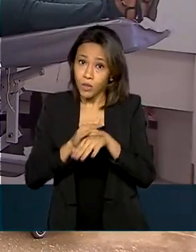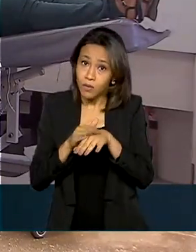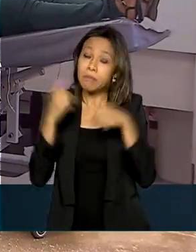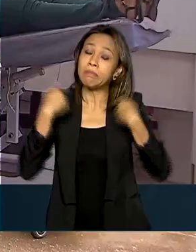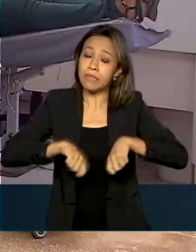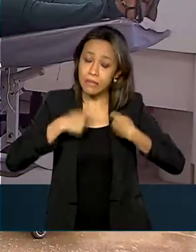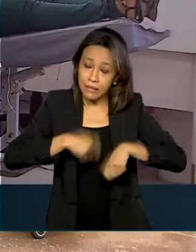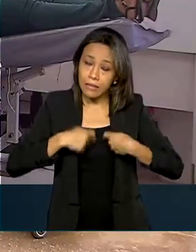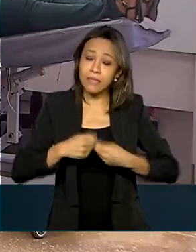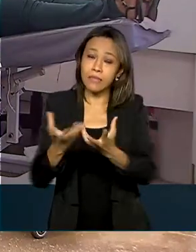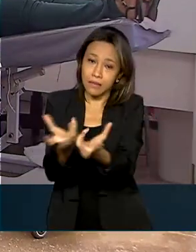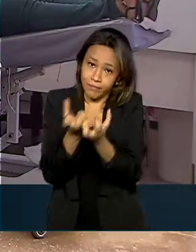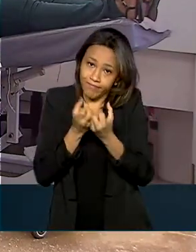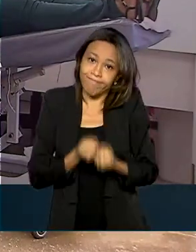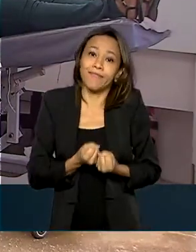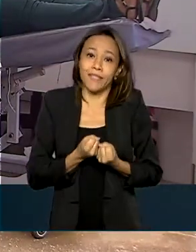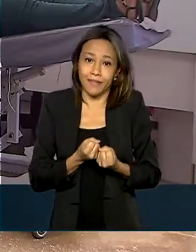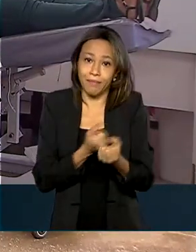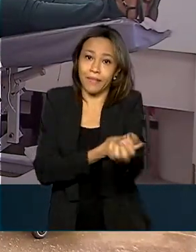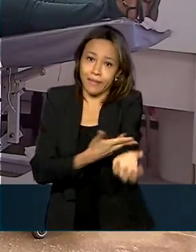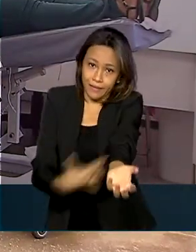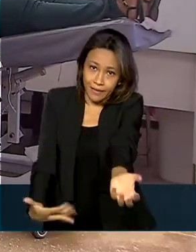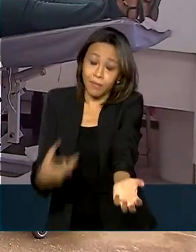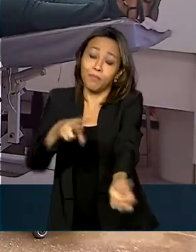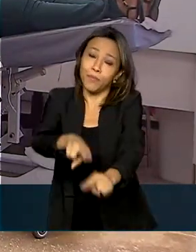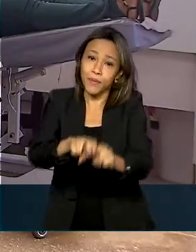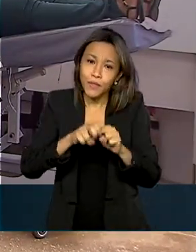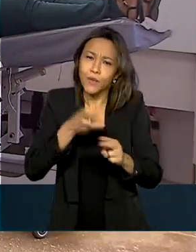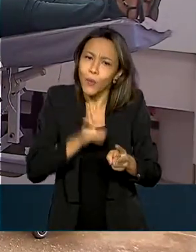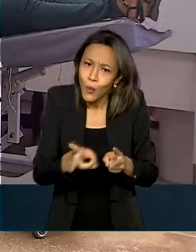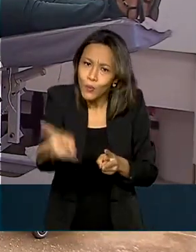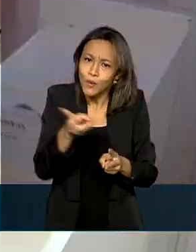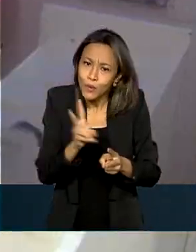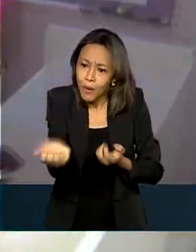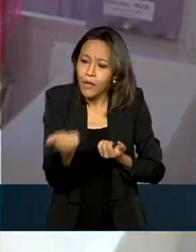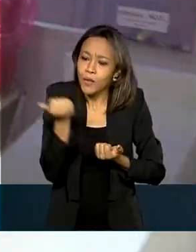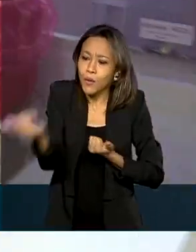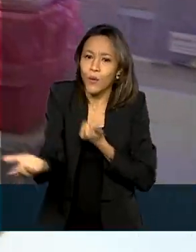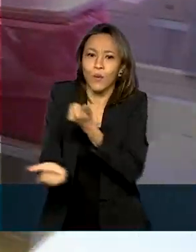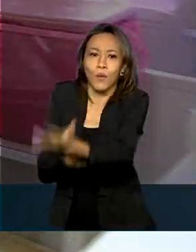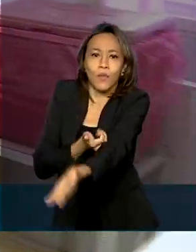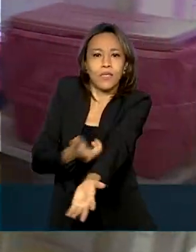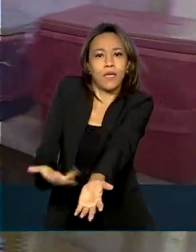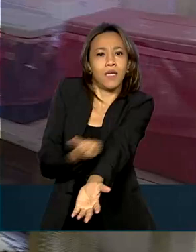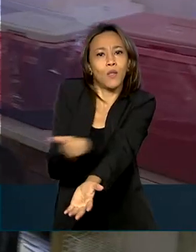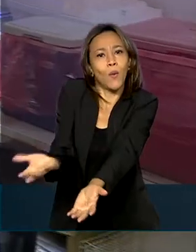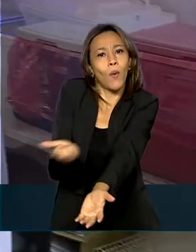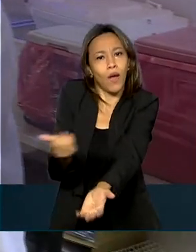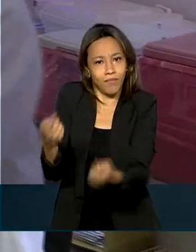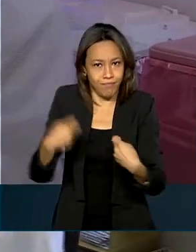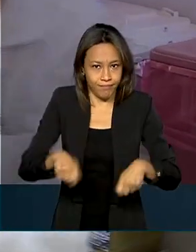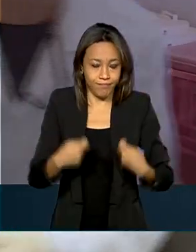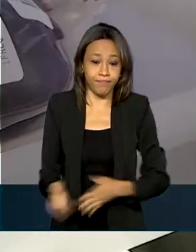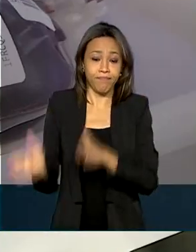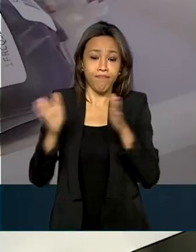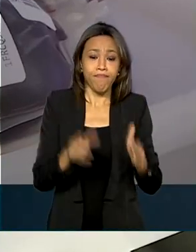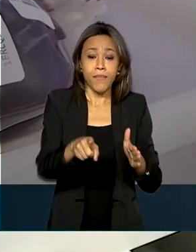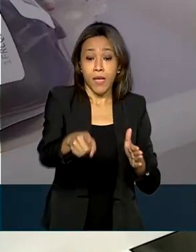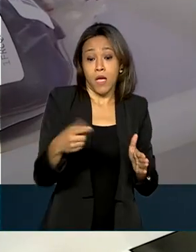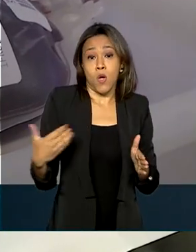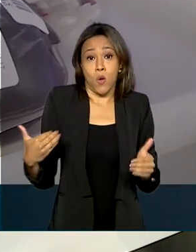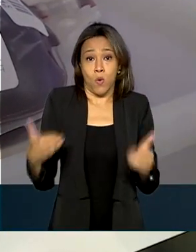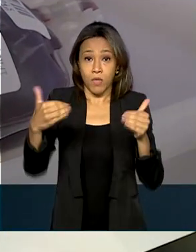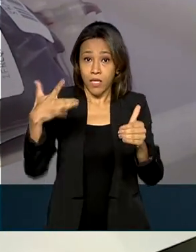precisando de transfusão. Por isso, é importante continuar doando. O Ministério da Saúde tem monitorado os